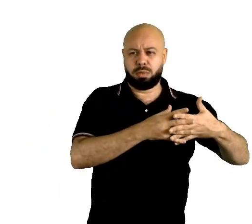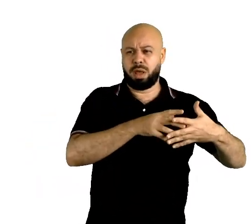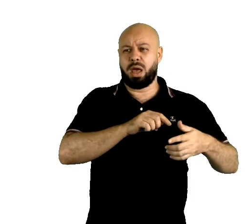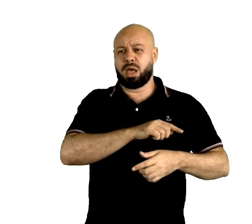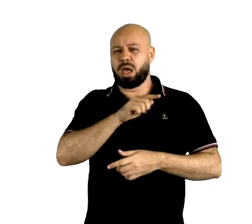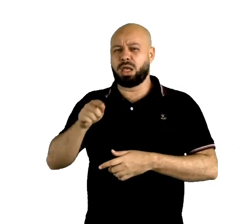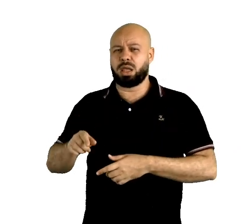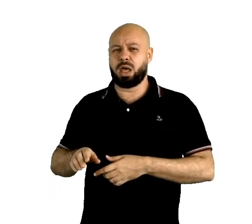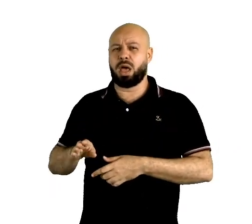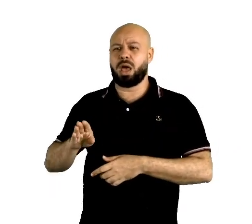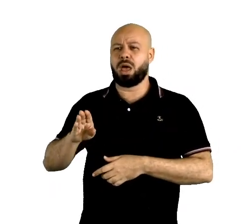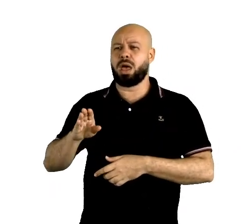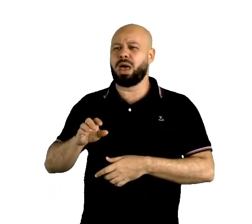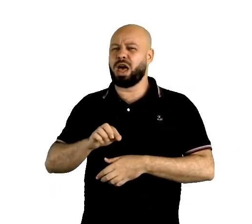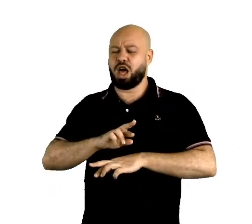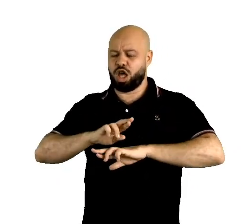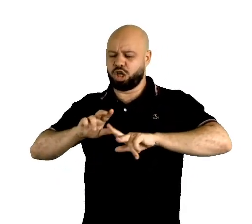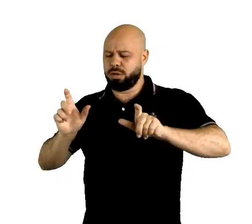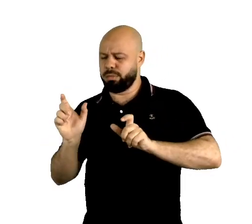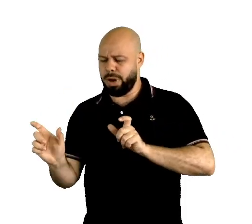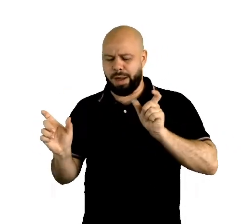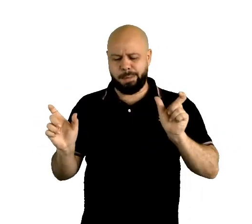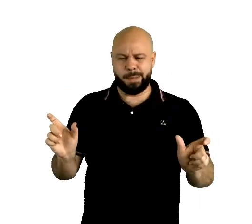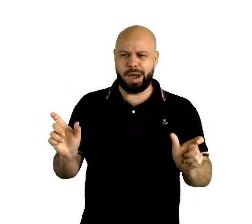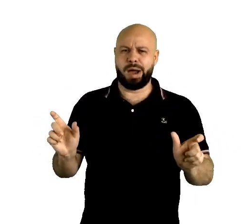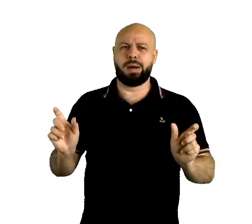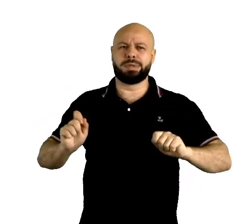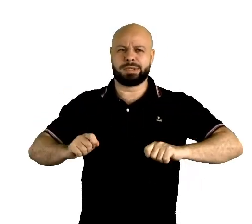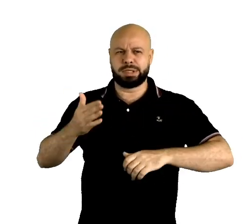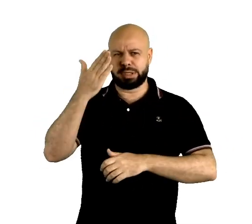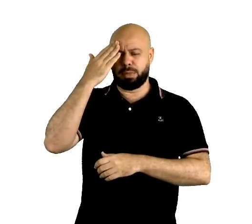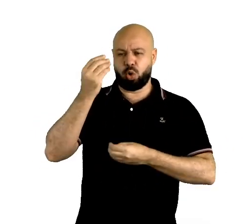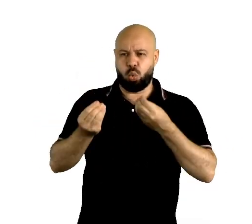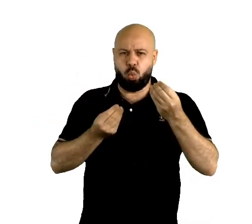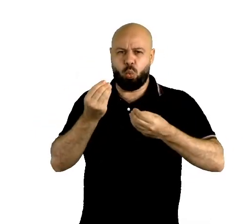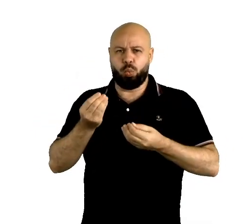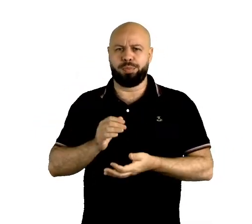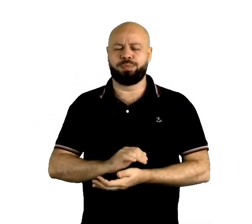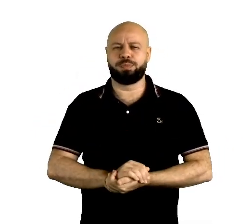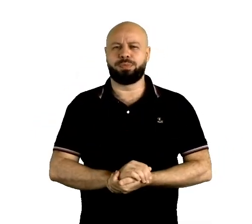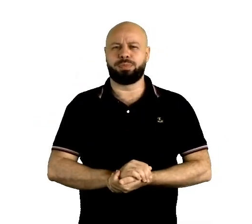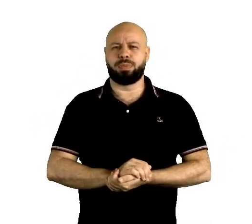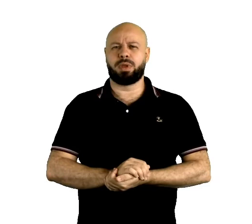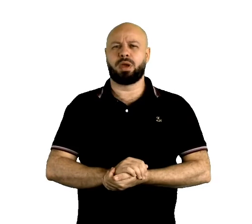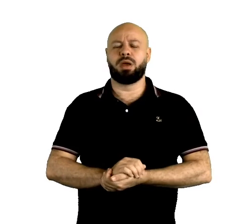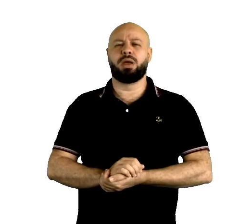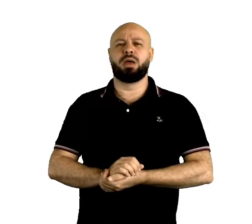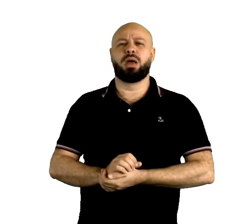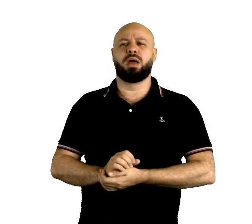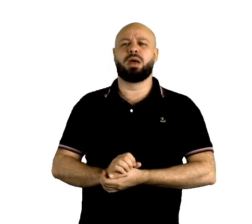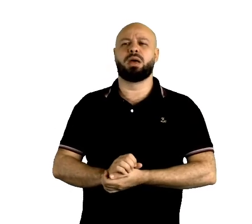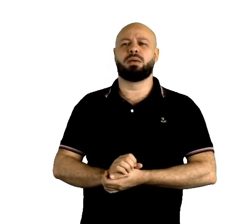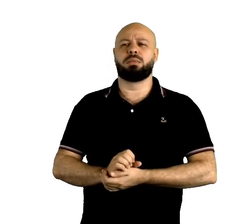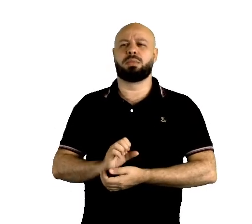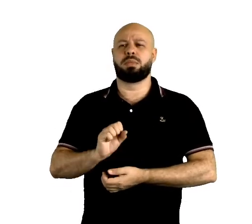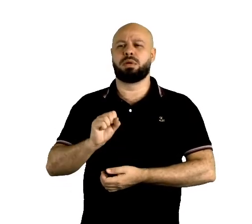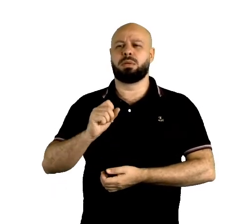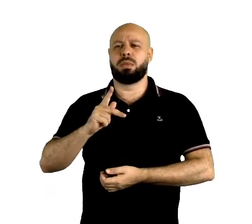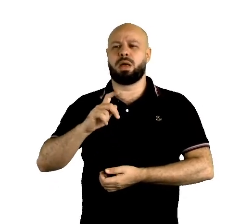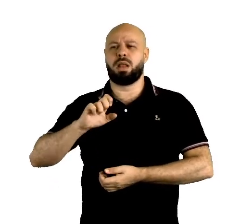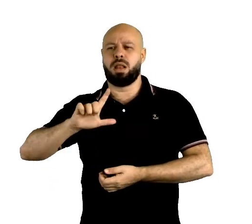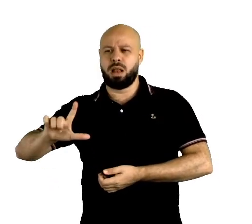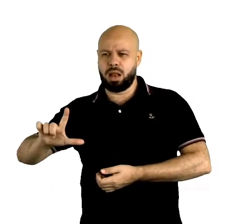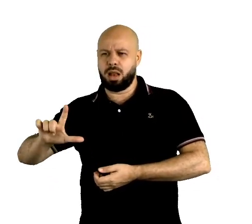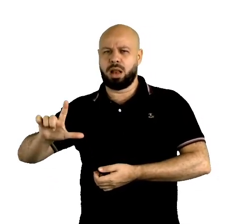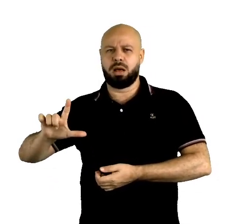ou burnt e o americano somente burned, ok? Spell, no caso spout, no inglês